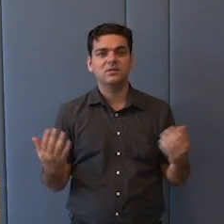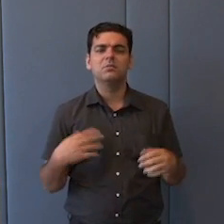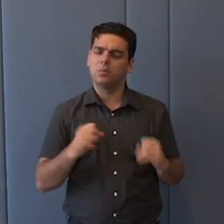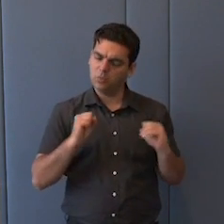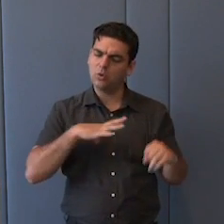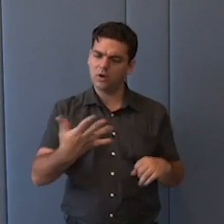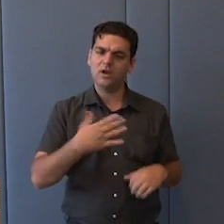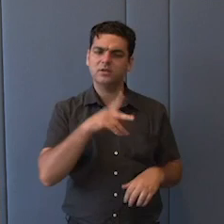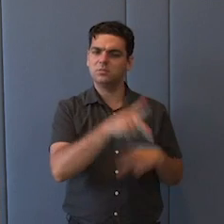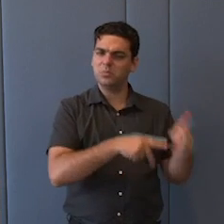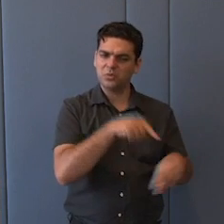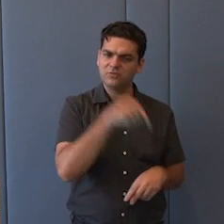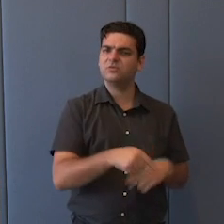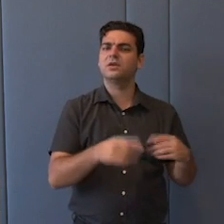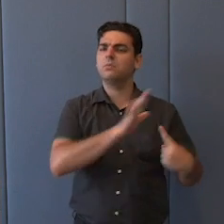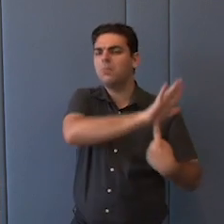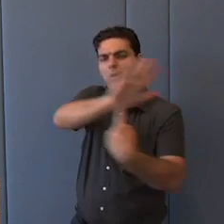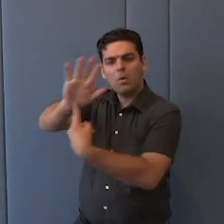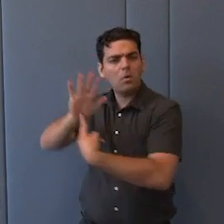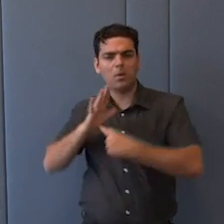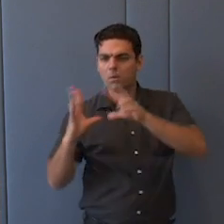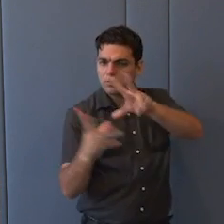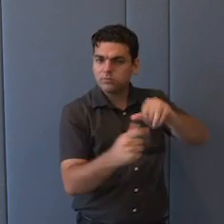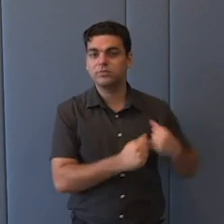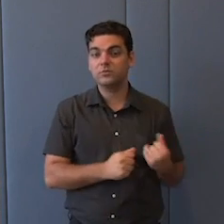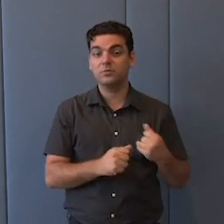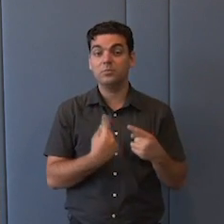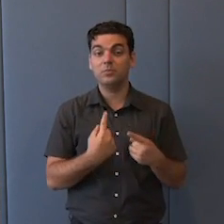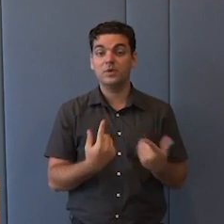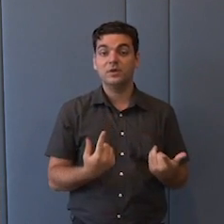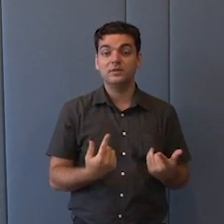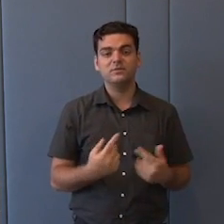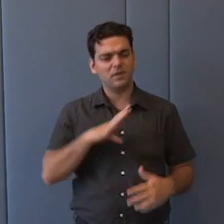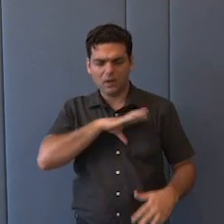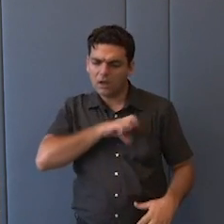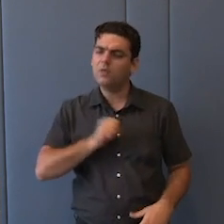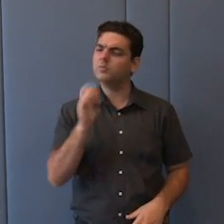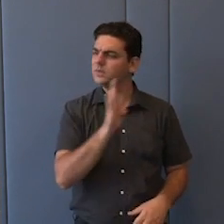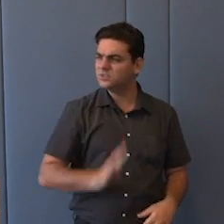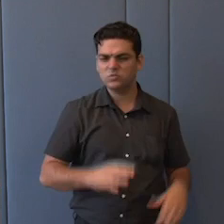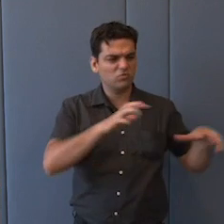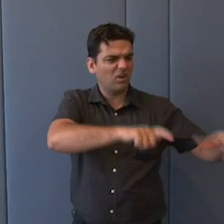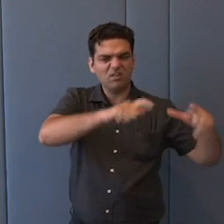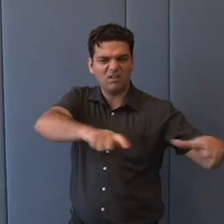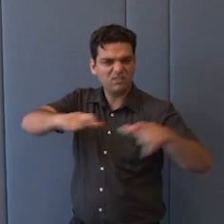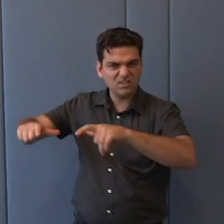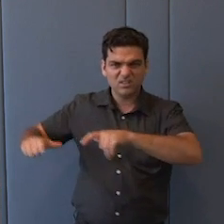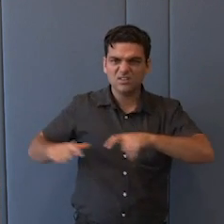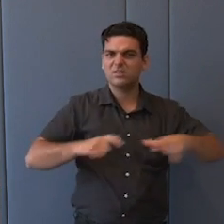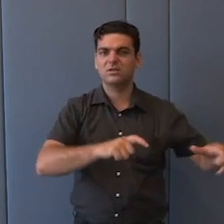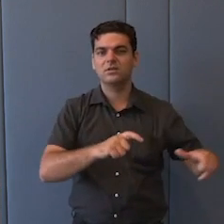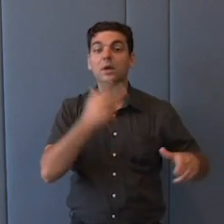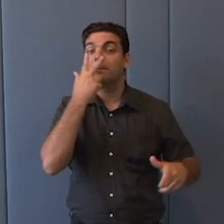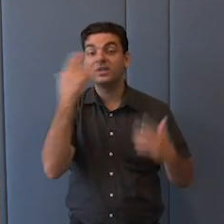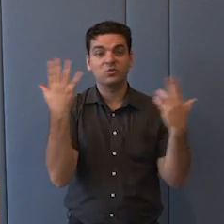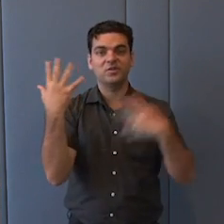de apego à terra, apego àquilo que, as raízes, a questão das raízes.